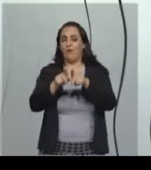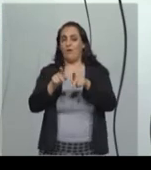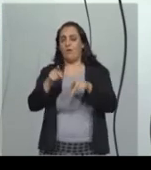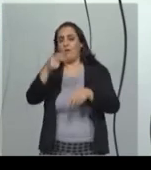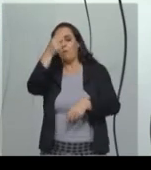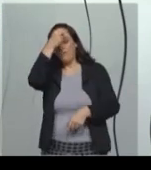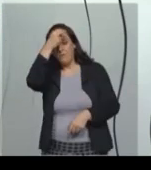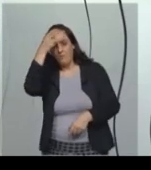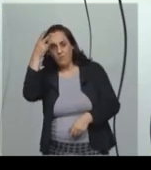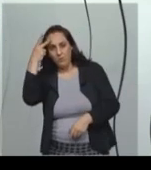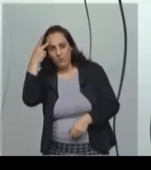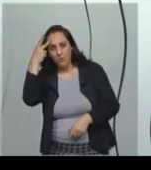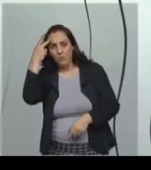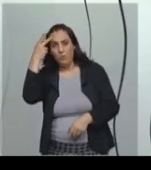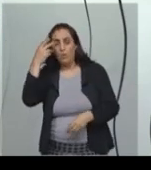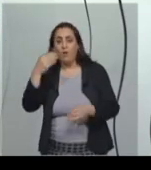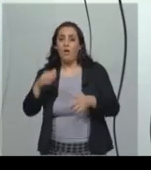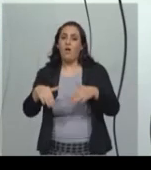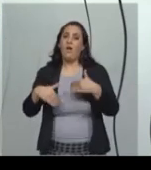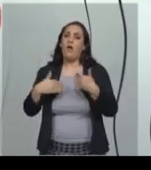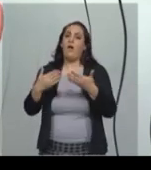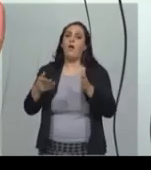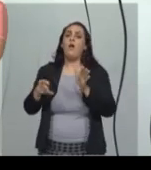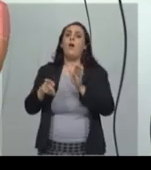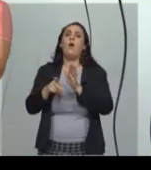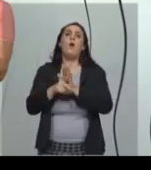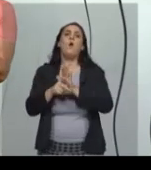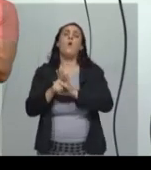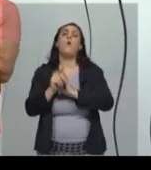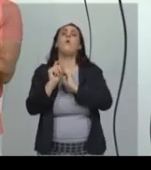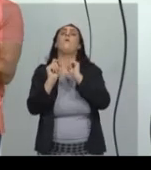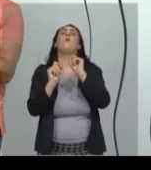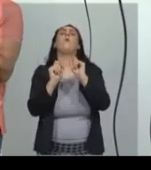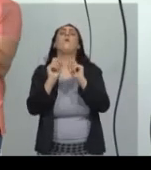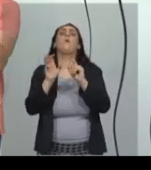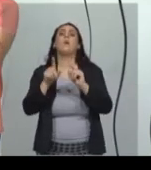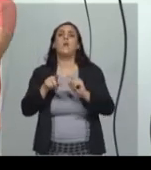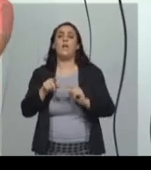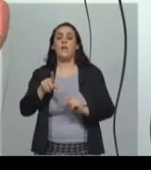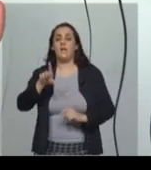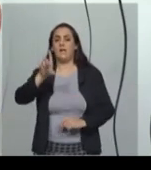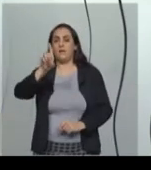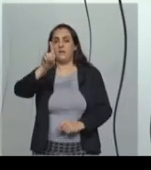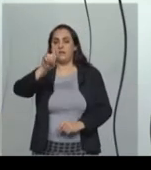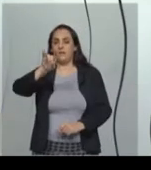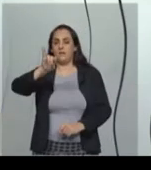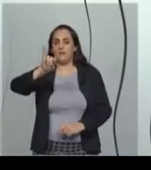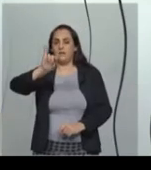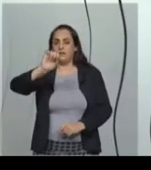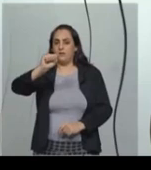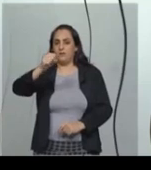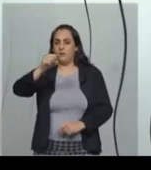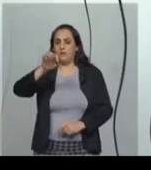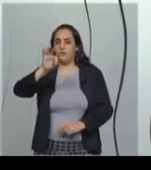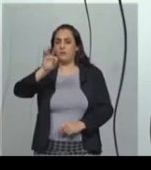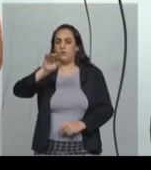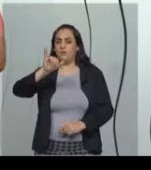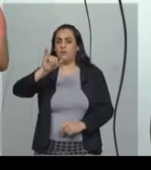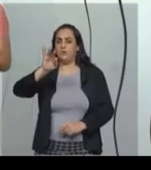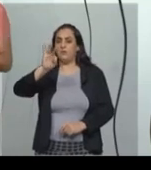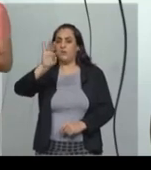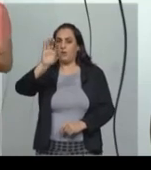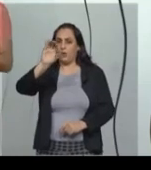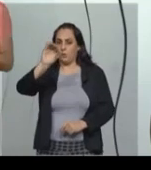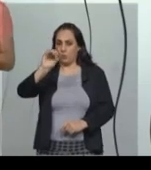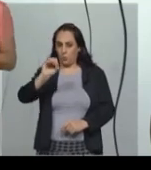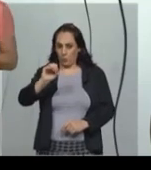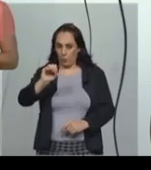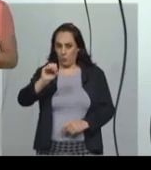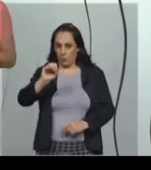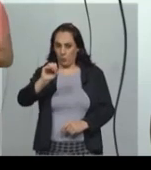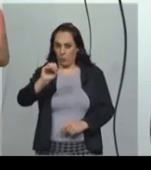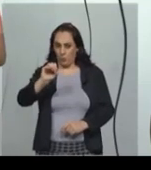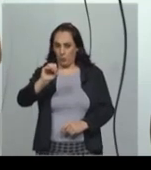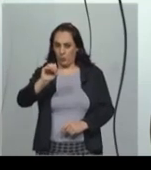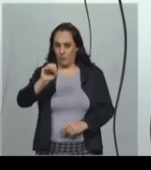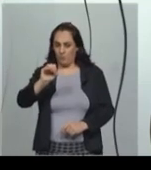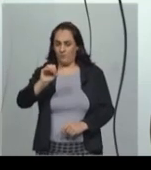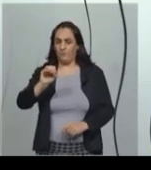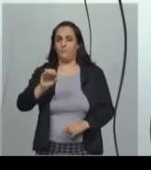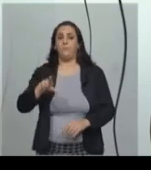são distritos. Então, a gente tem o distrito-sede, que é aquele que dá nome ao município, e temos os outros